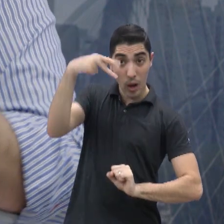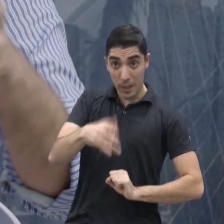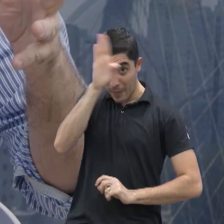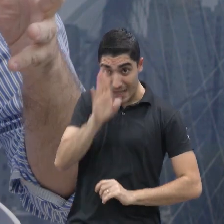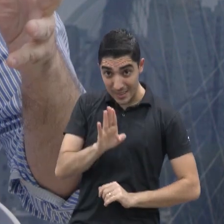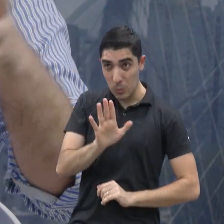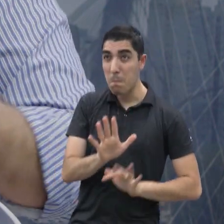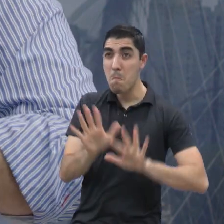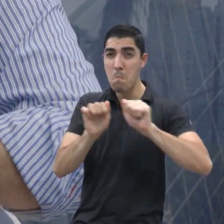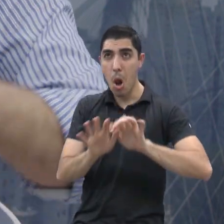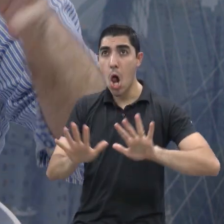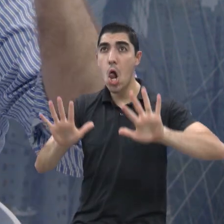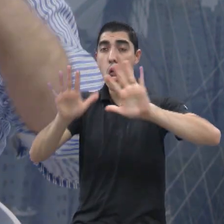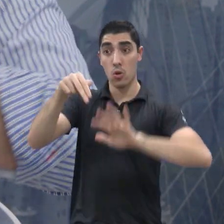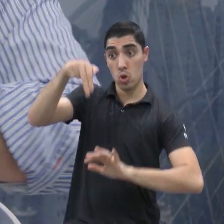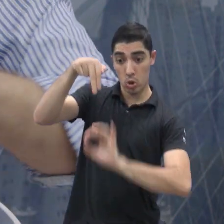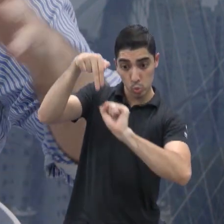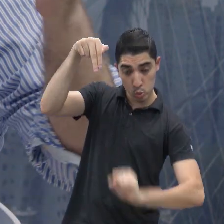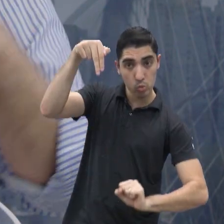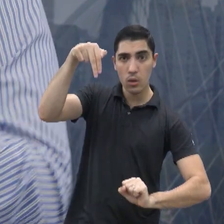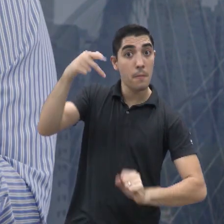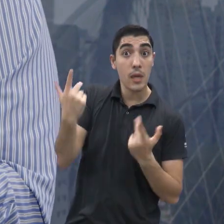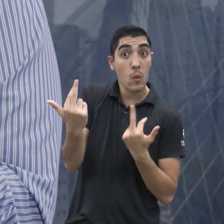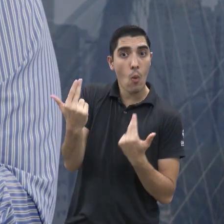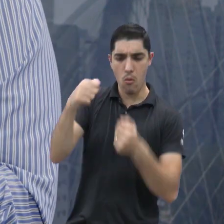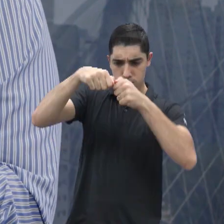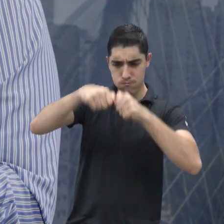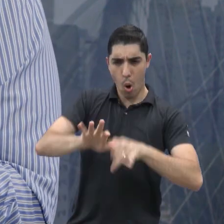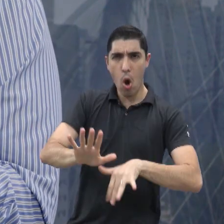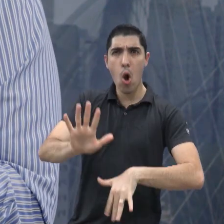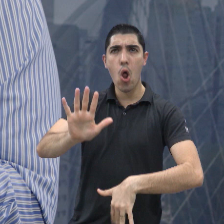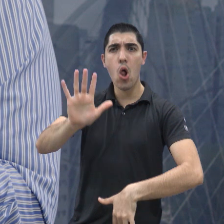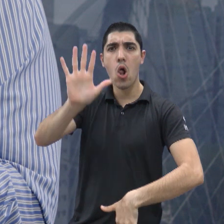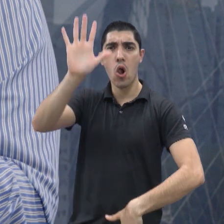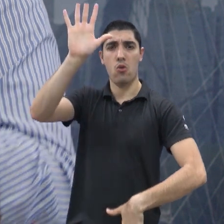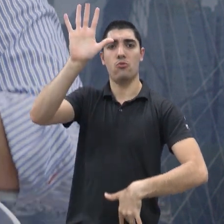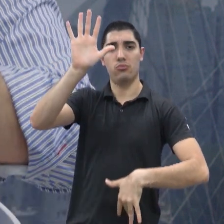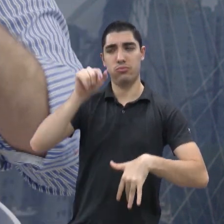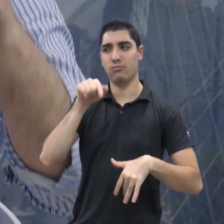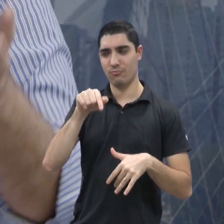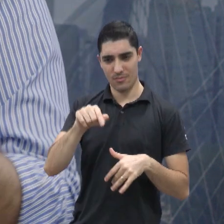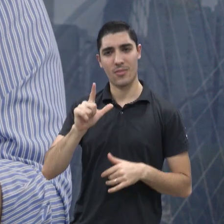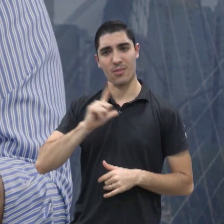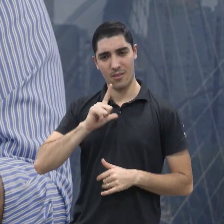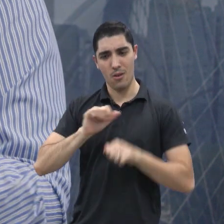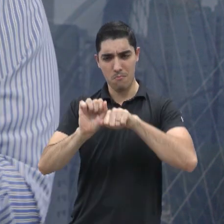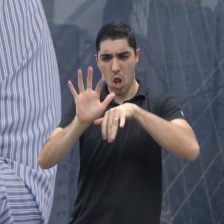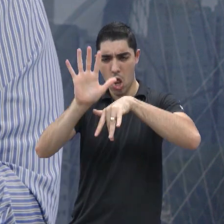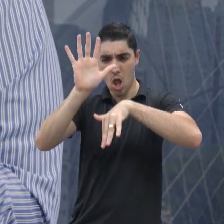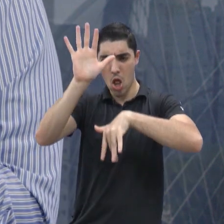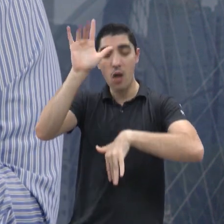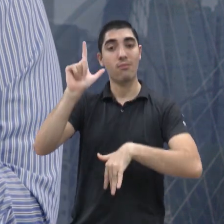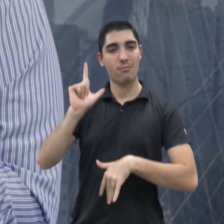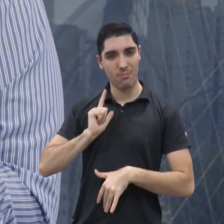fluxo de potência, fluxo de energia para diferentes áreas. A geração está espalhada por todo o país.